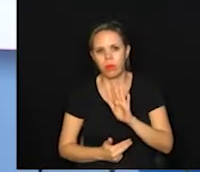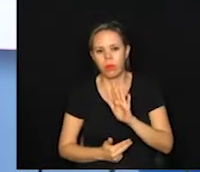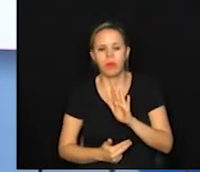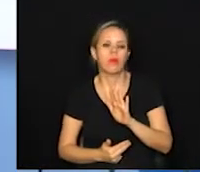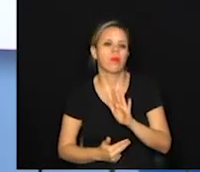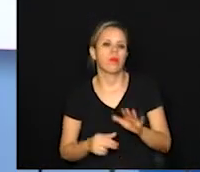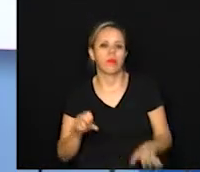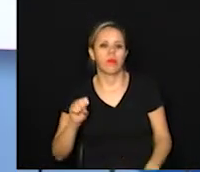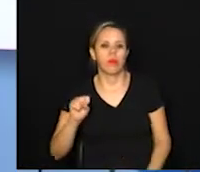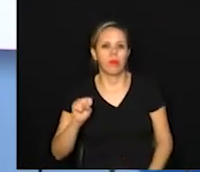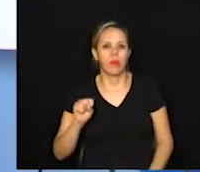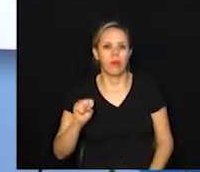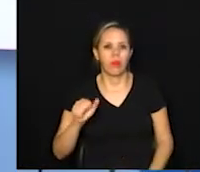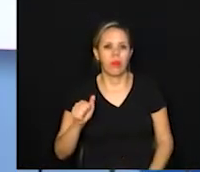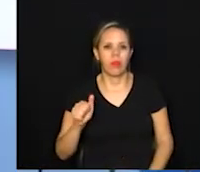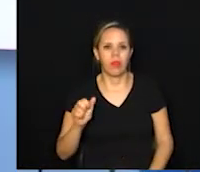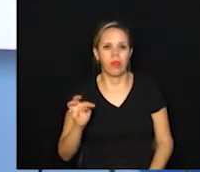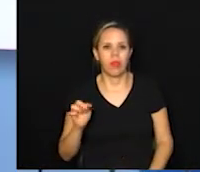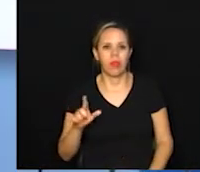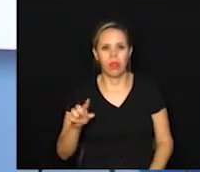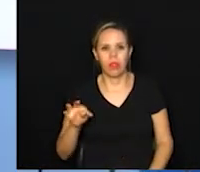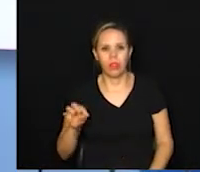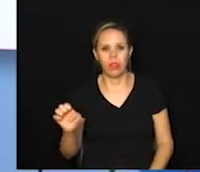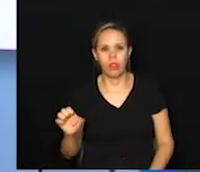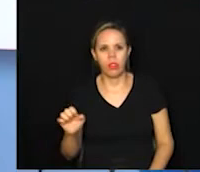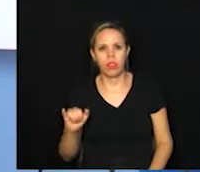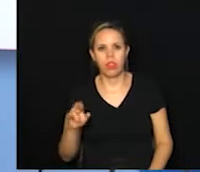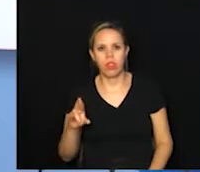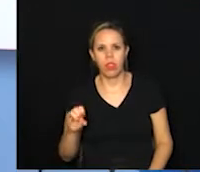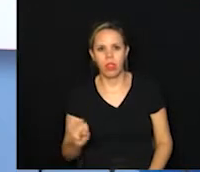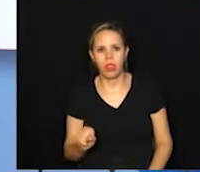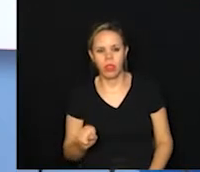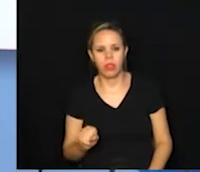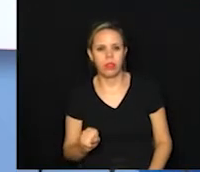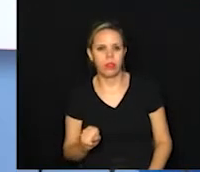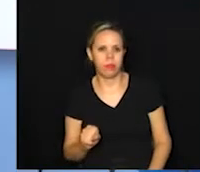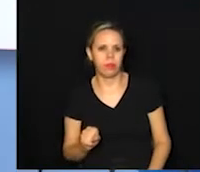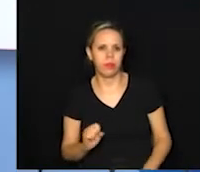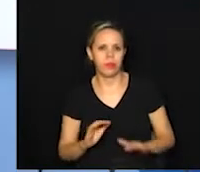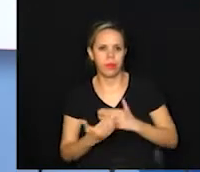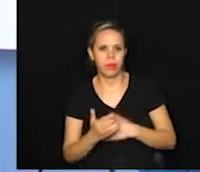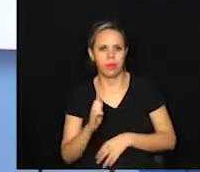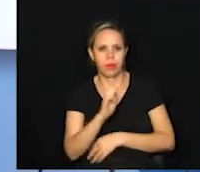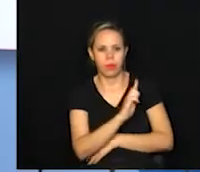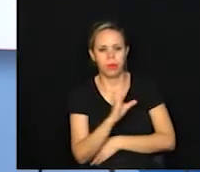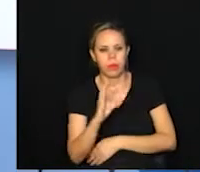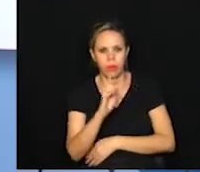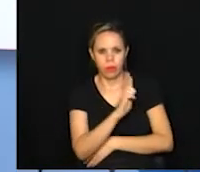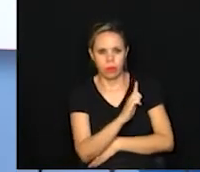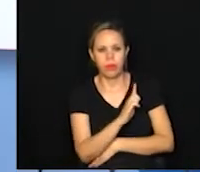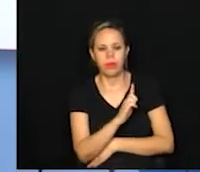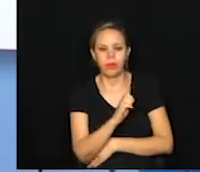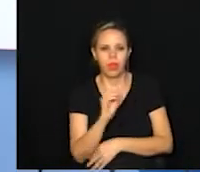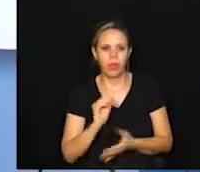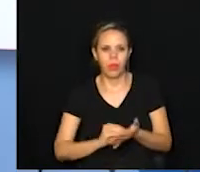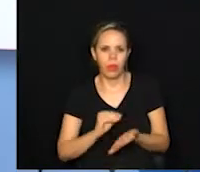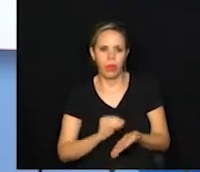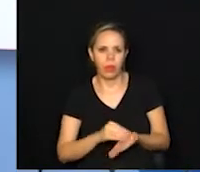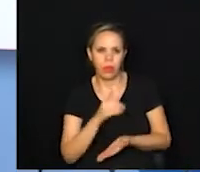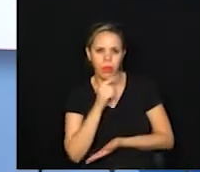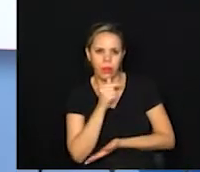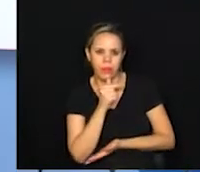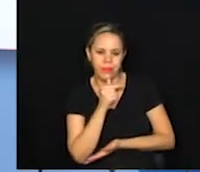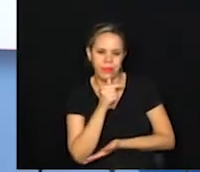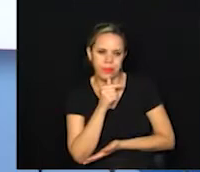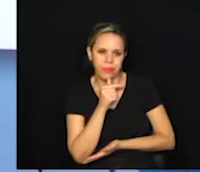Satélite Iris e do núcleo residencial Cidade Satélite Iris, lá no distrito do Campo Grande, que vão